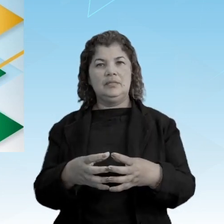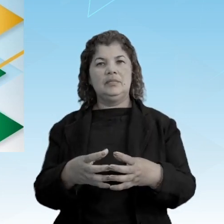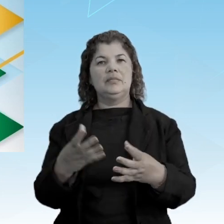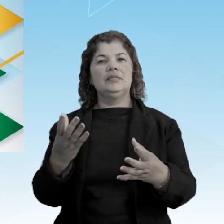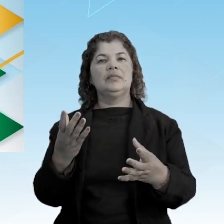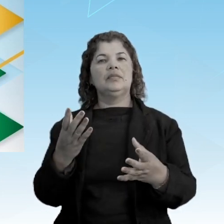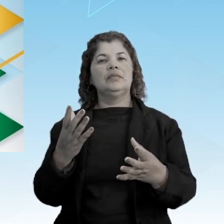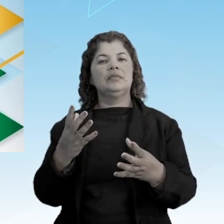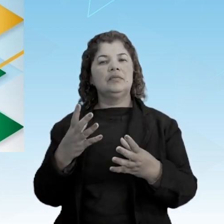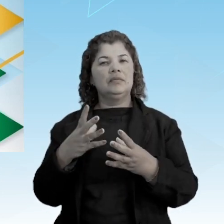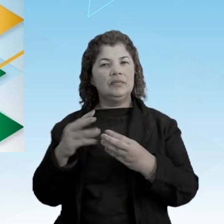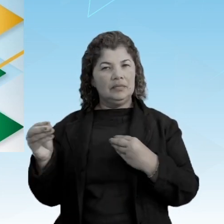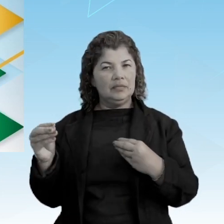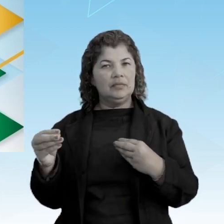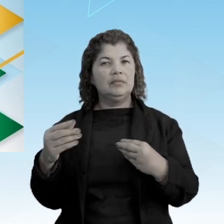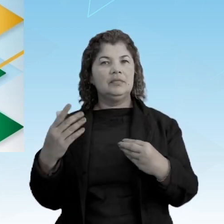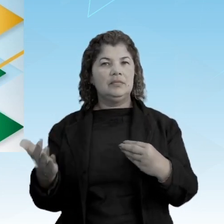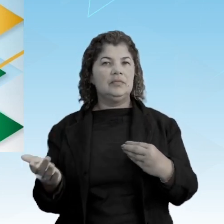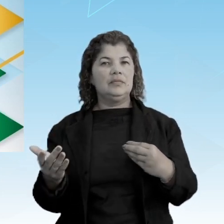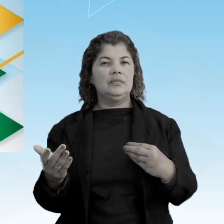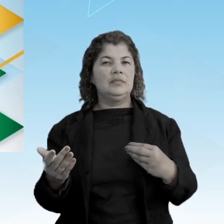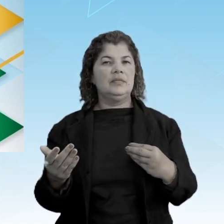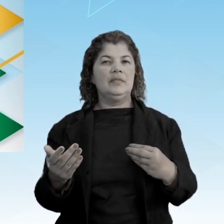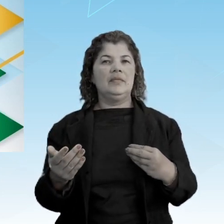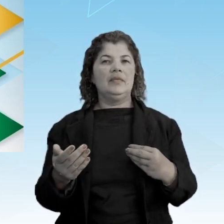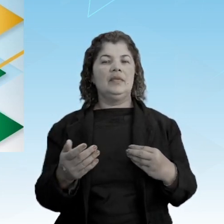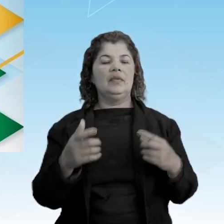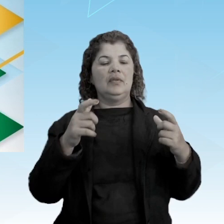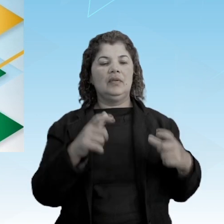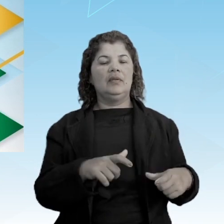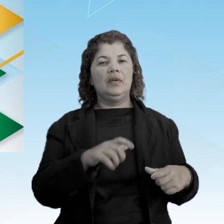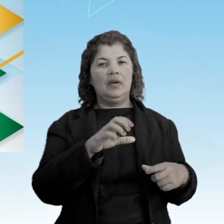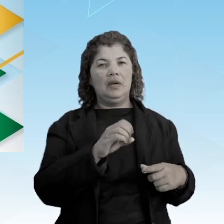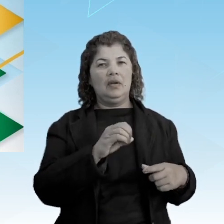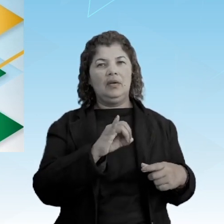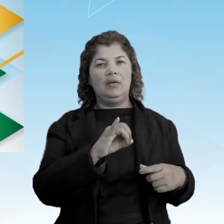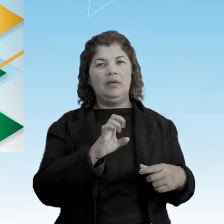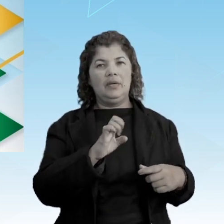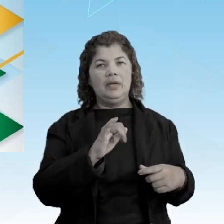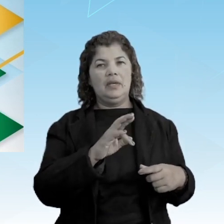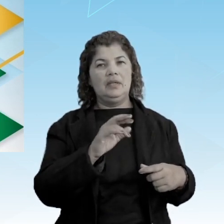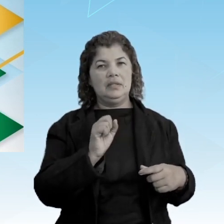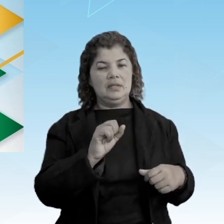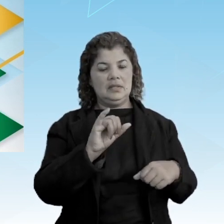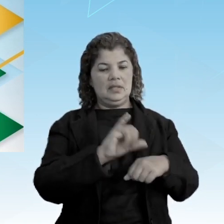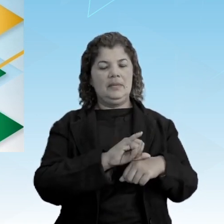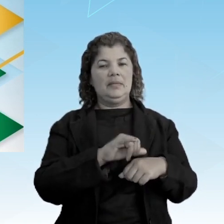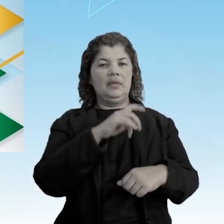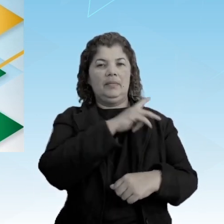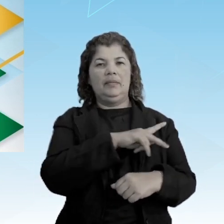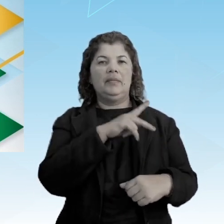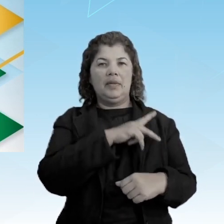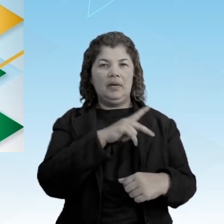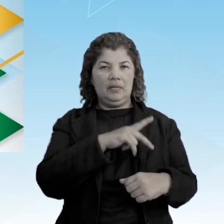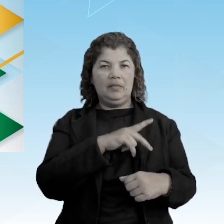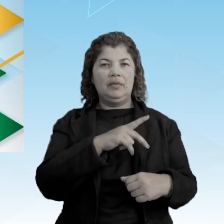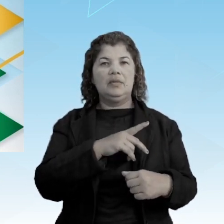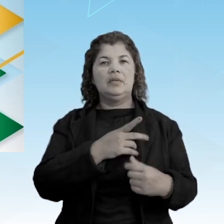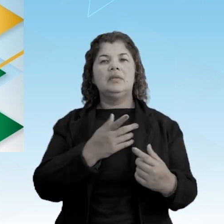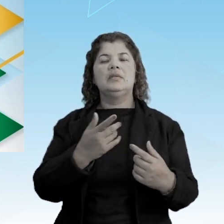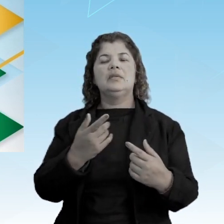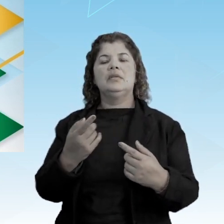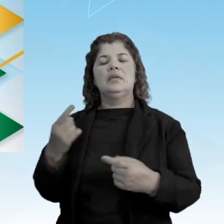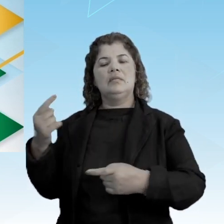de Oieiras, então, capital do Pioí, a fim de suporcar o movimento